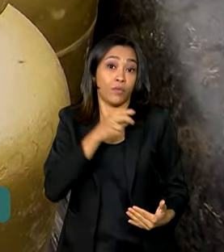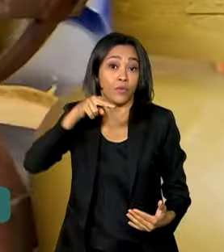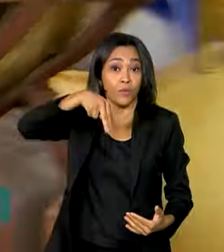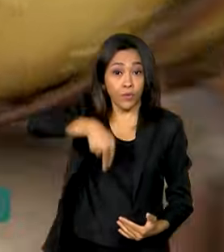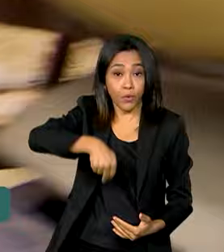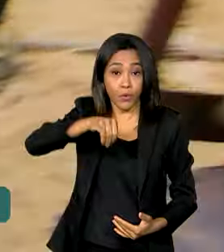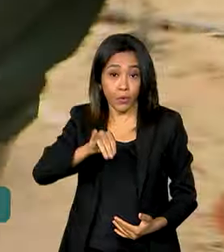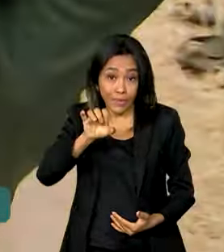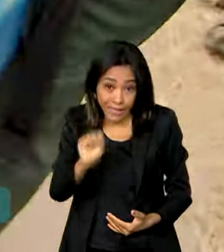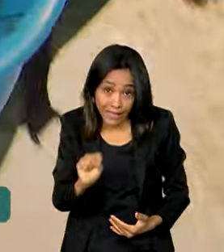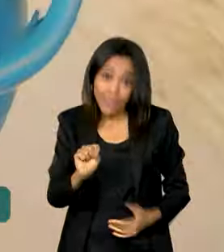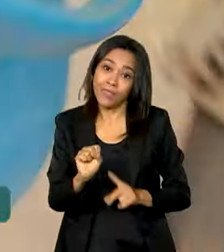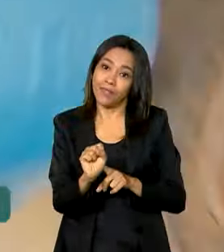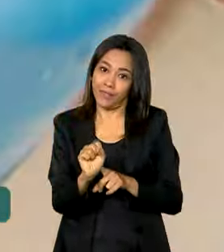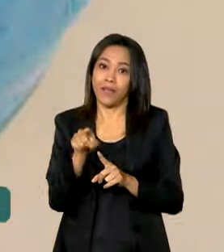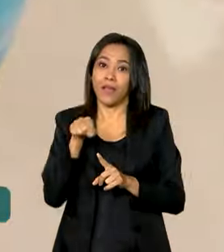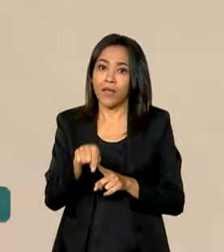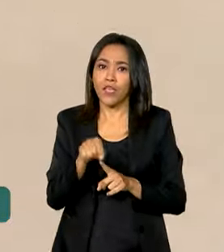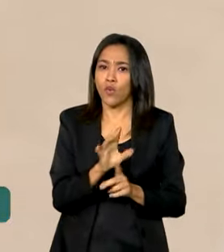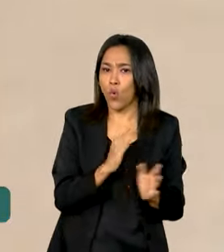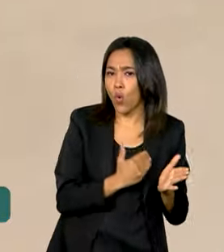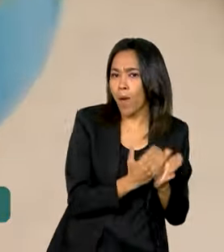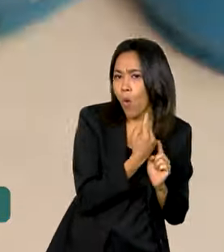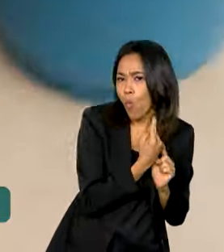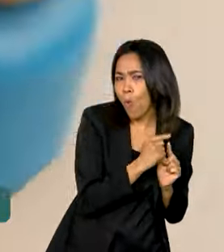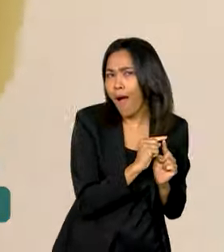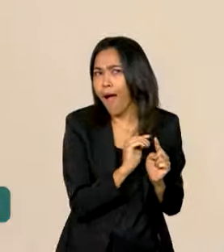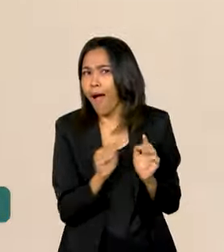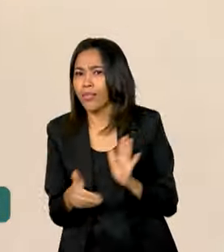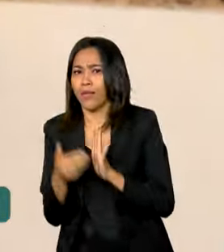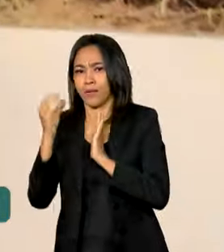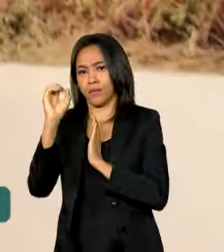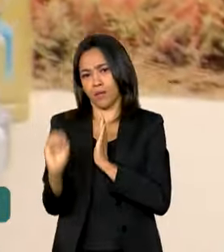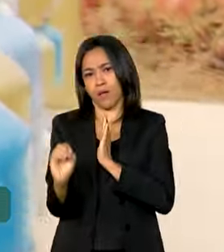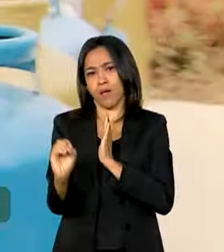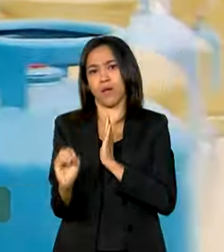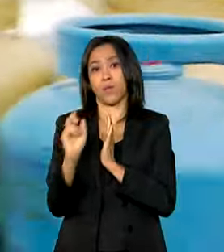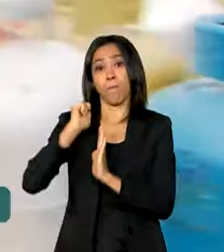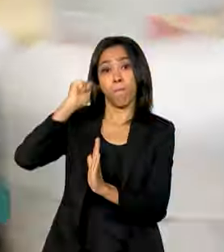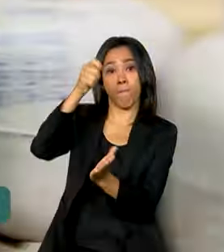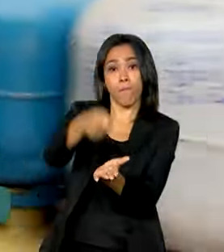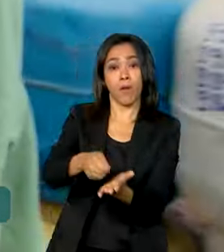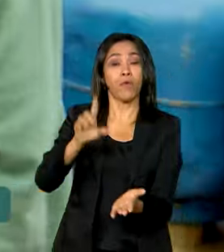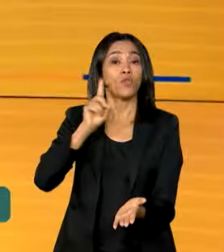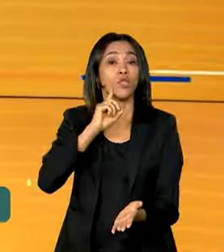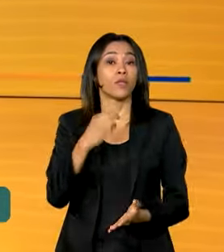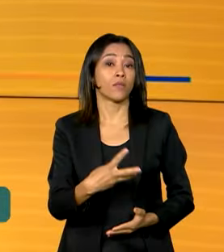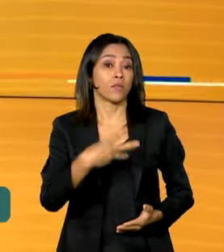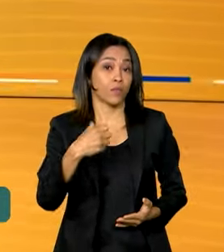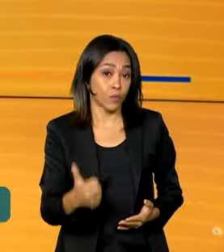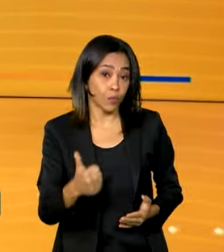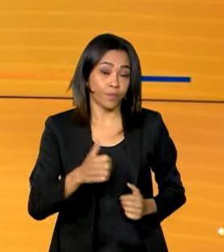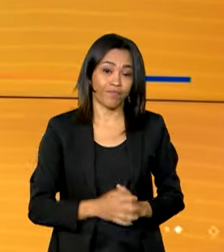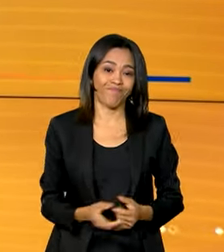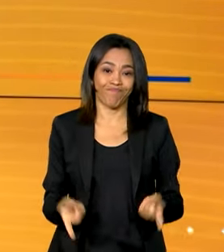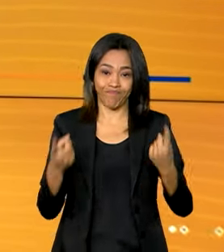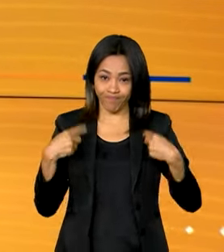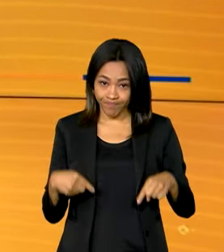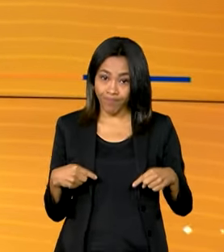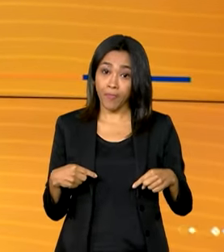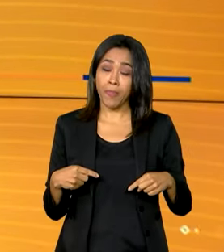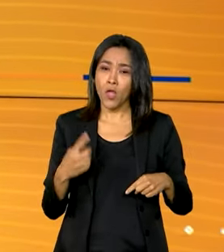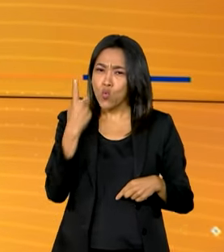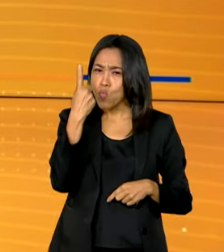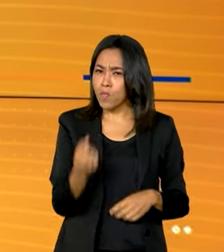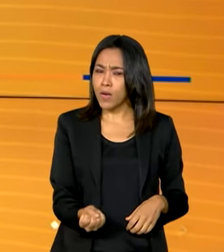social, o NIS, que vai de 1 até 0, com pagamento no dia 31. E após uma